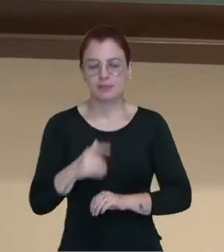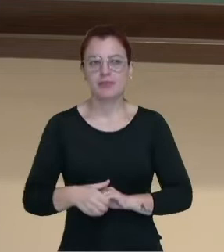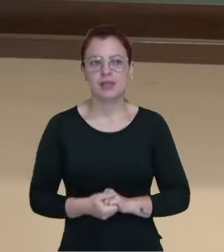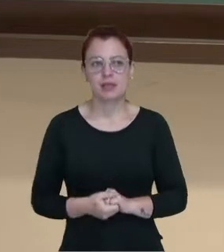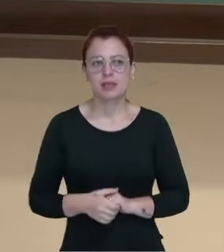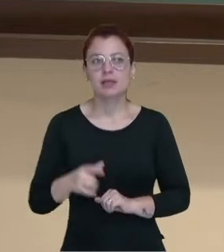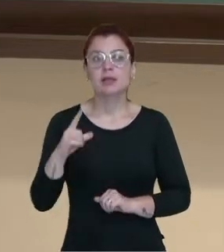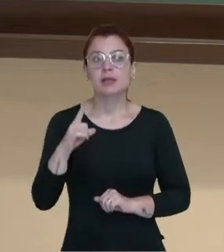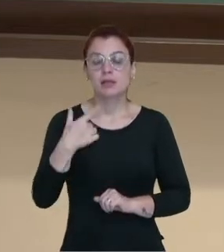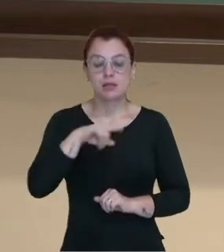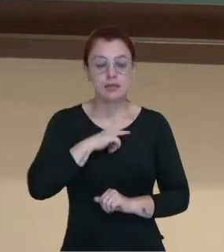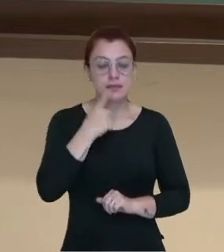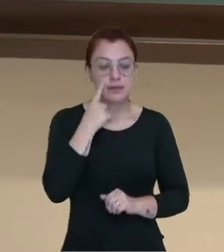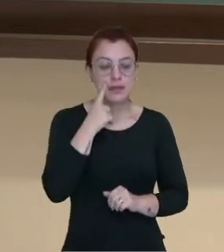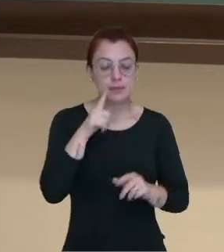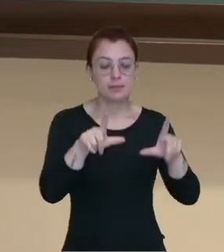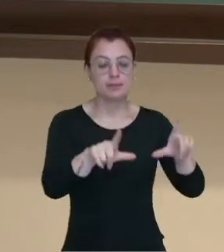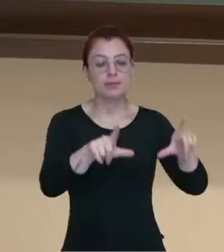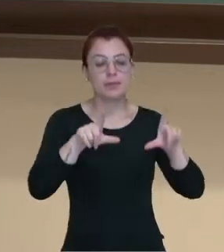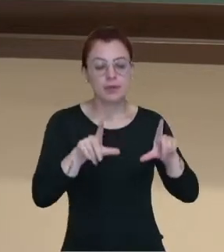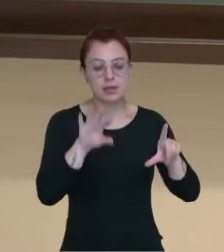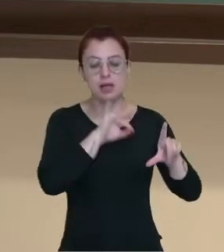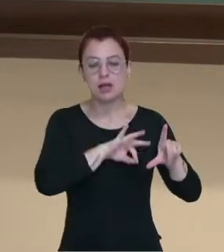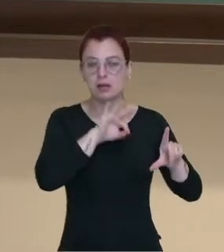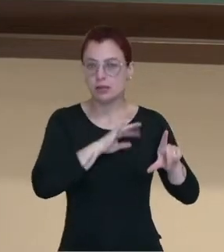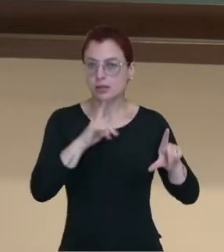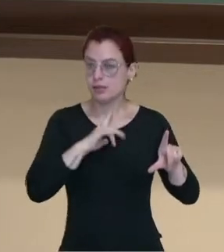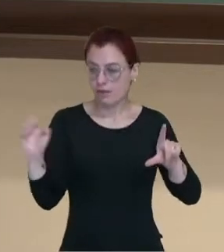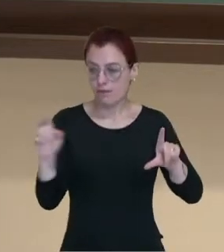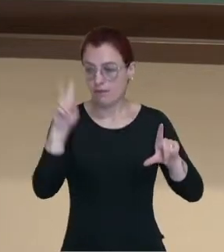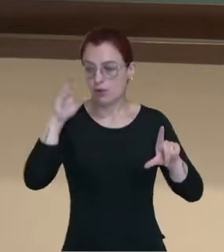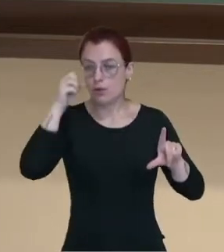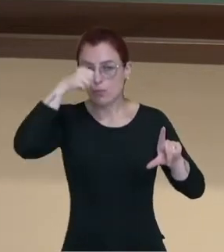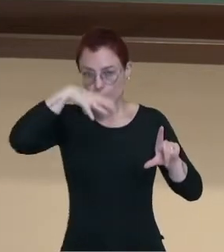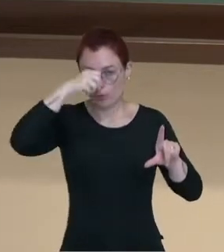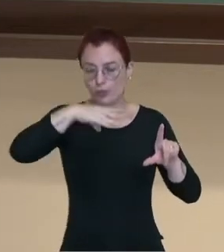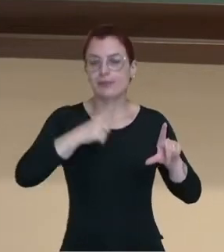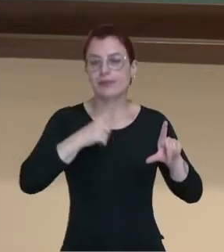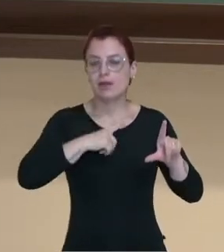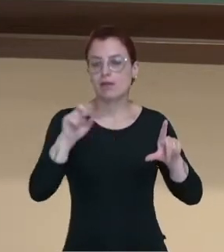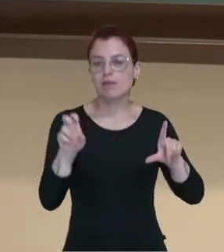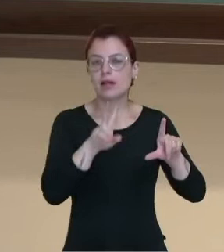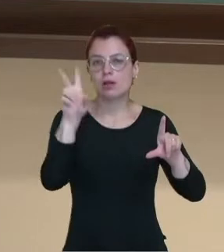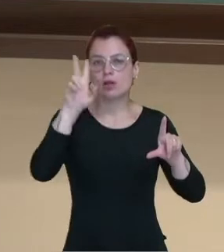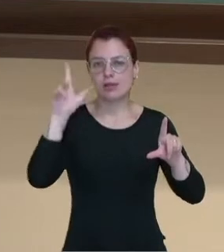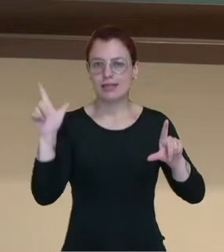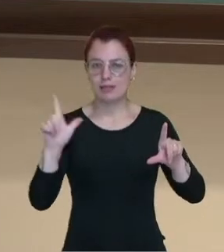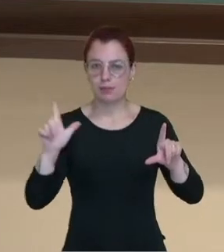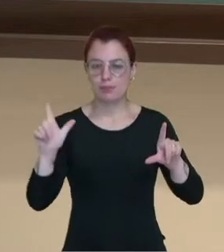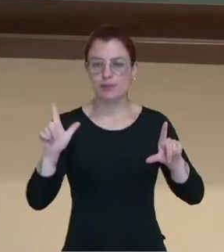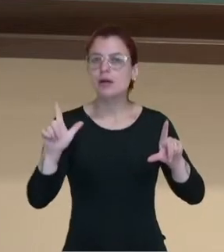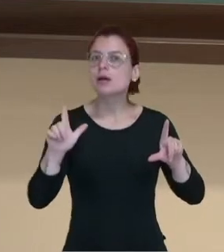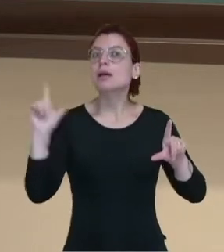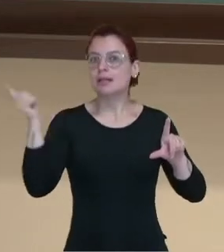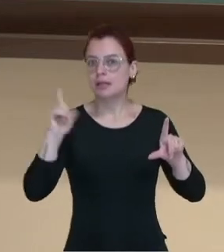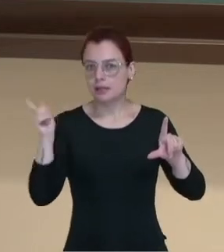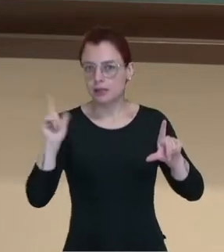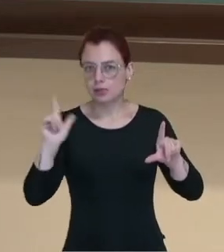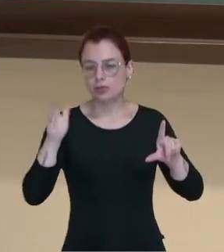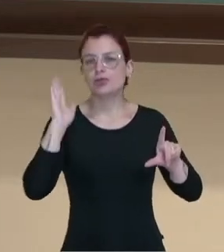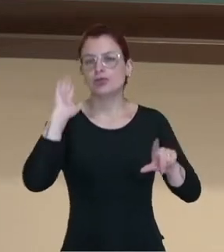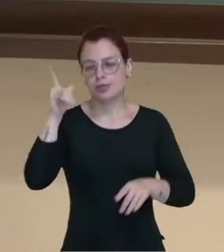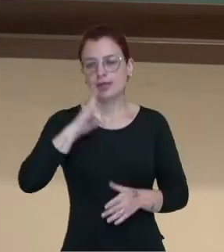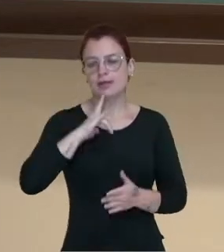valor bruto. Valor bruto e tem o valor líquido. Esse valor líquido é o quanto você recebe já